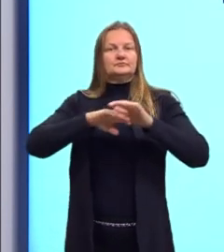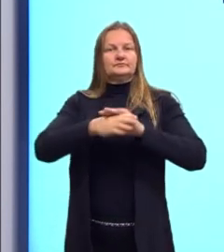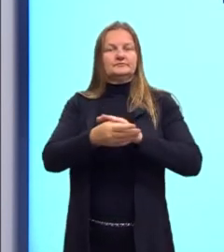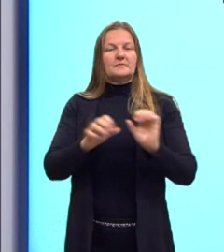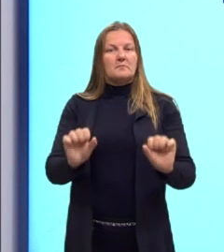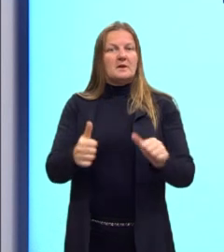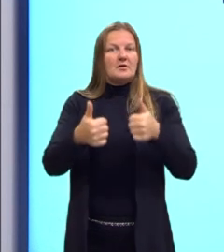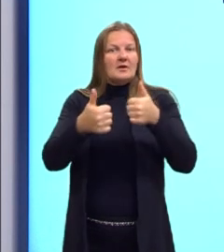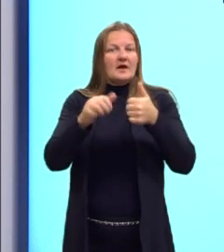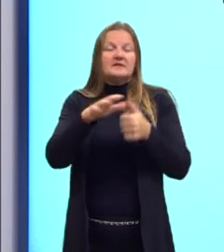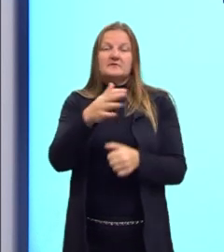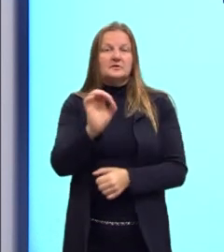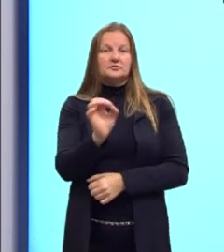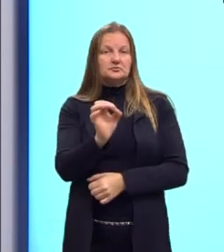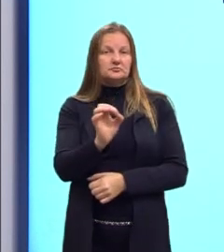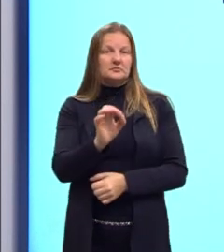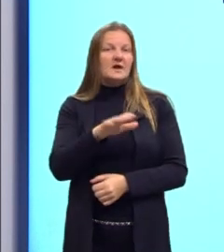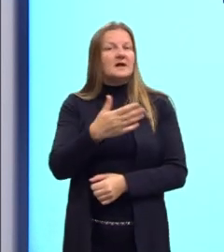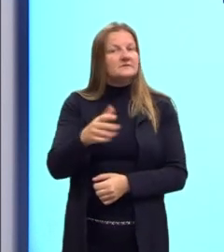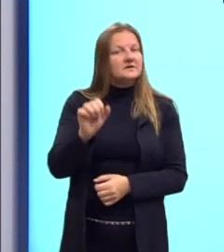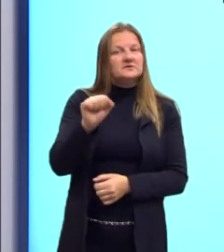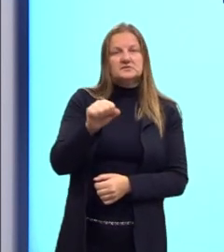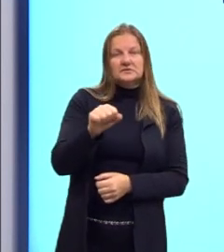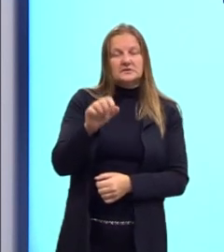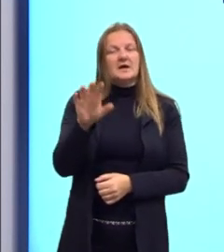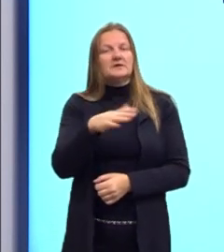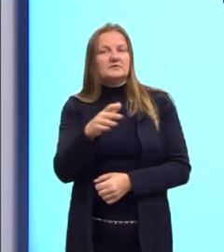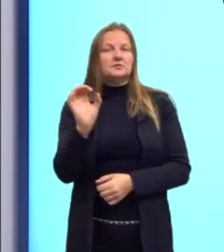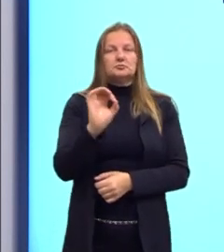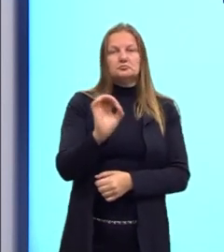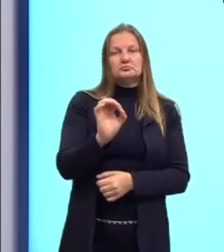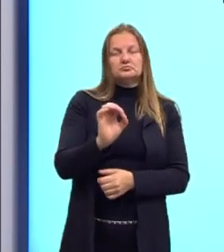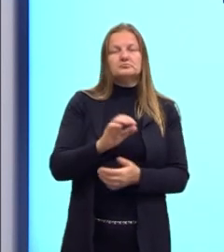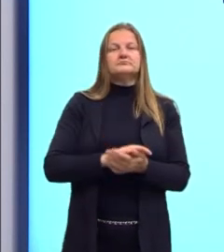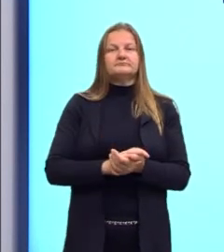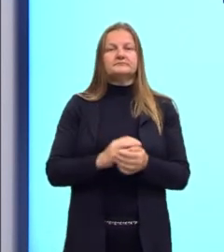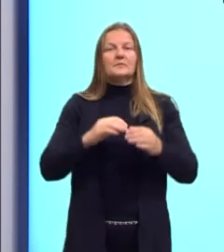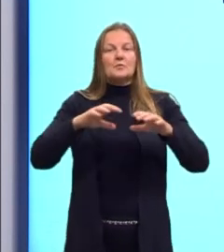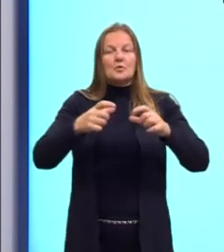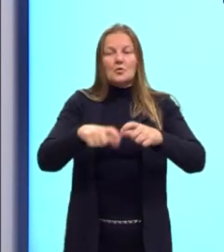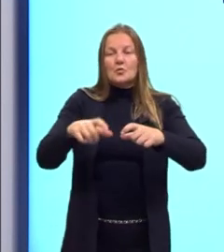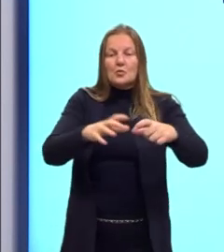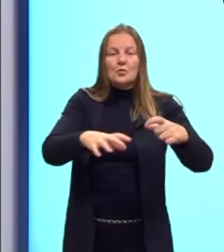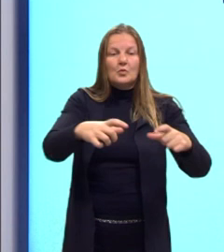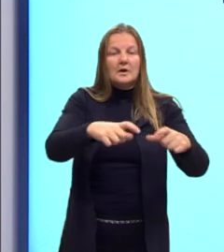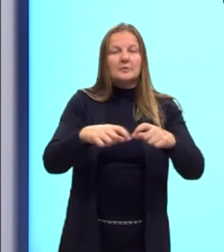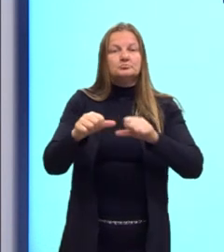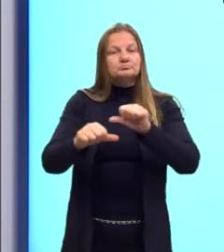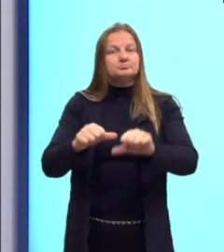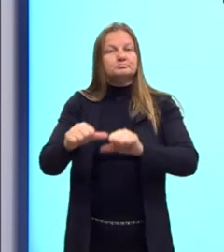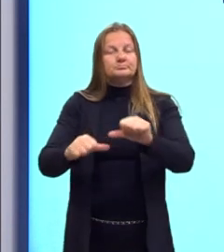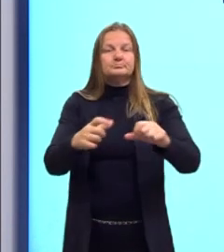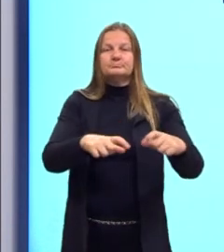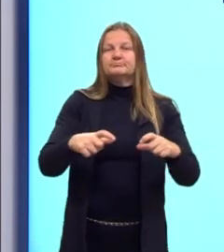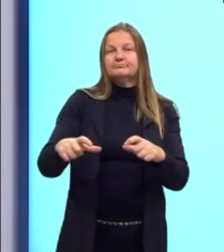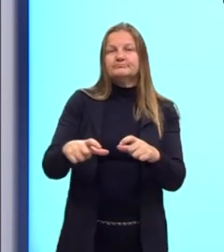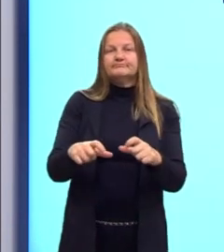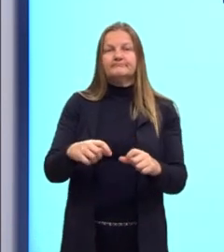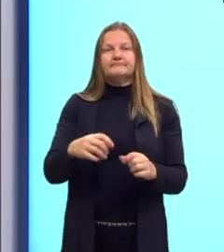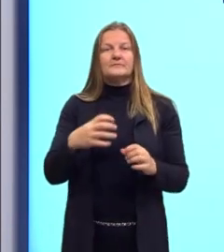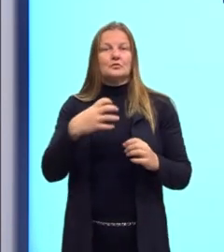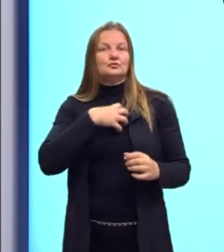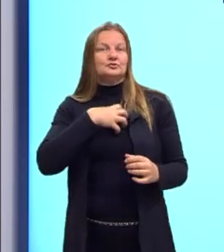melhora. Às vezes, sim. Às vezes, a espécie, o ambiente muda, né? Então, essa